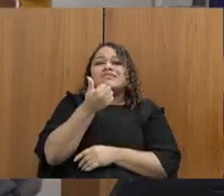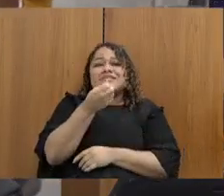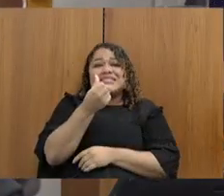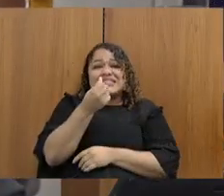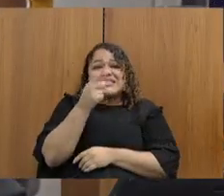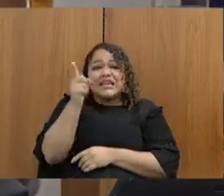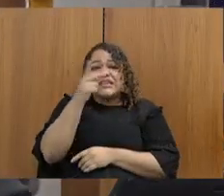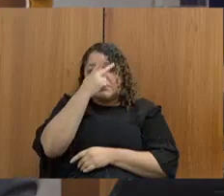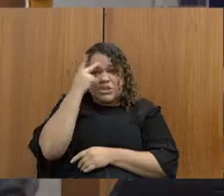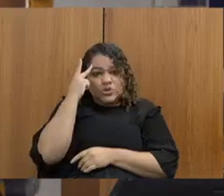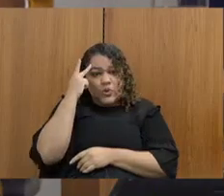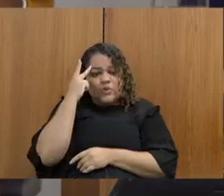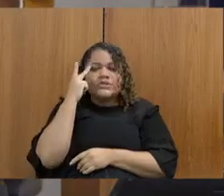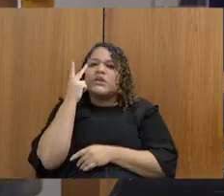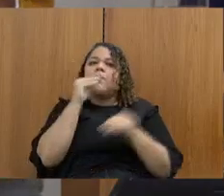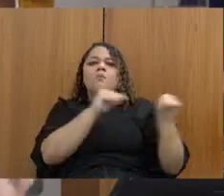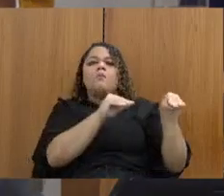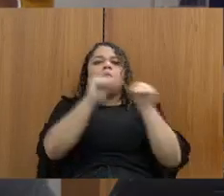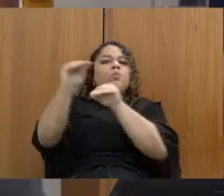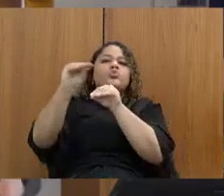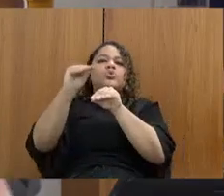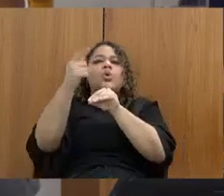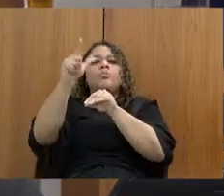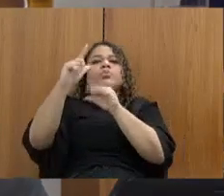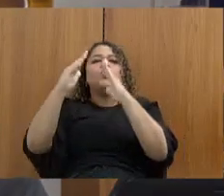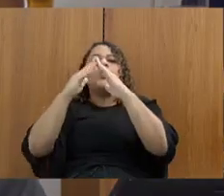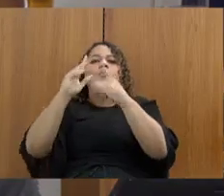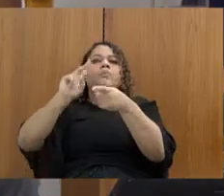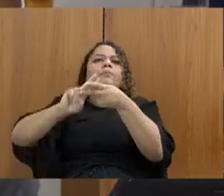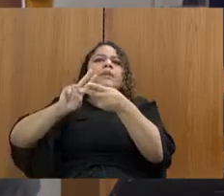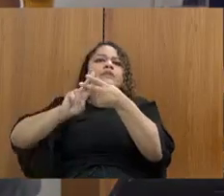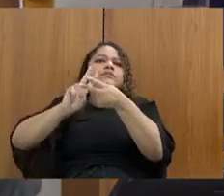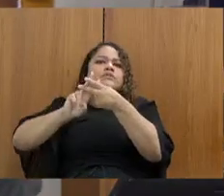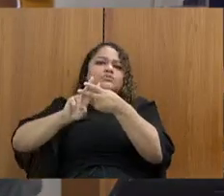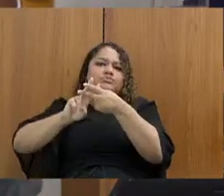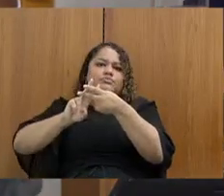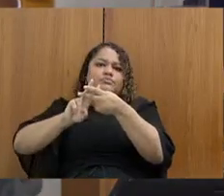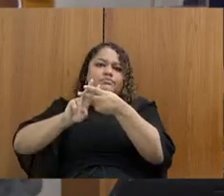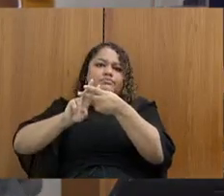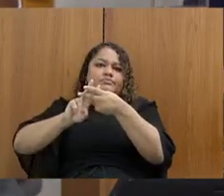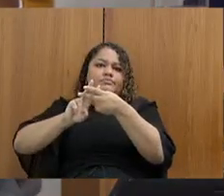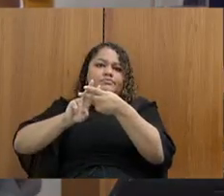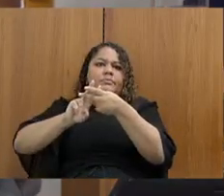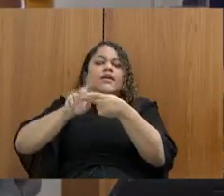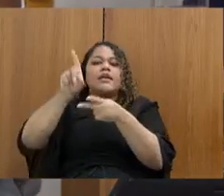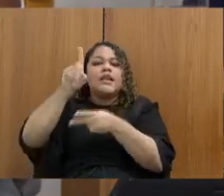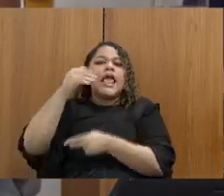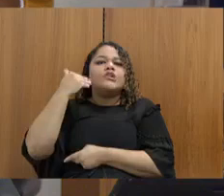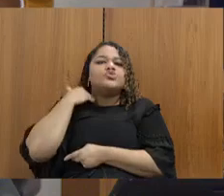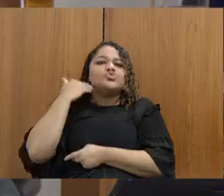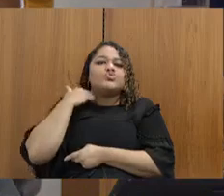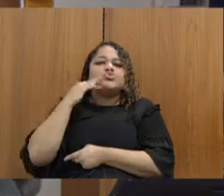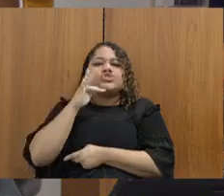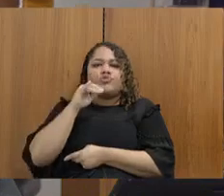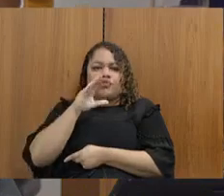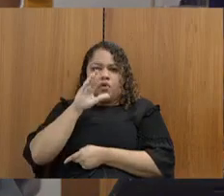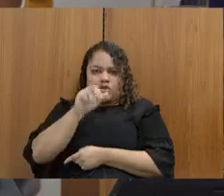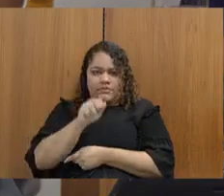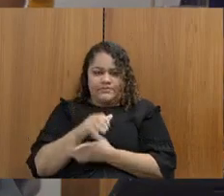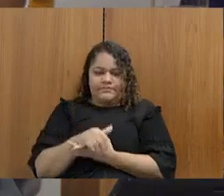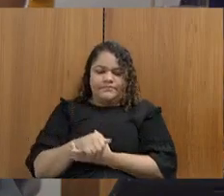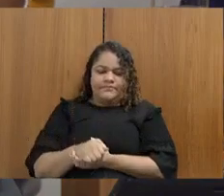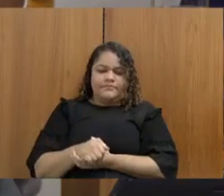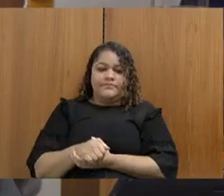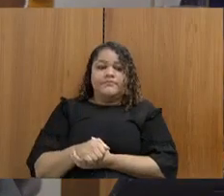presídio, onde, inclusive, parece que está fechado o presídio, está interditado o presídio lá de Rio de Fora. Então, é o senhor, o diretor,